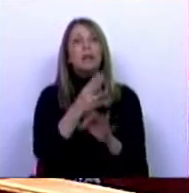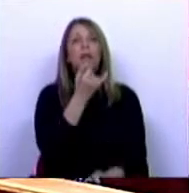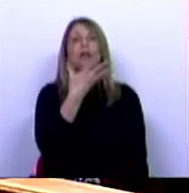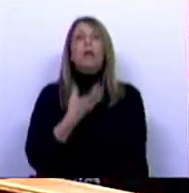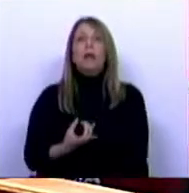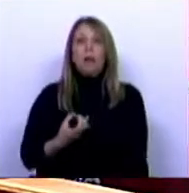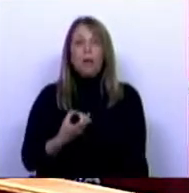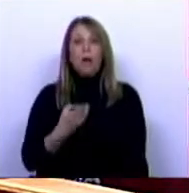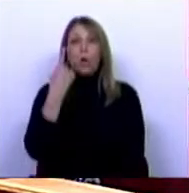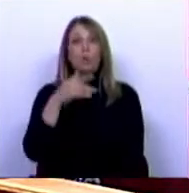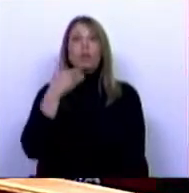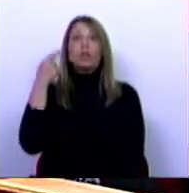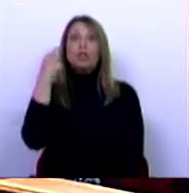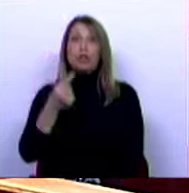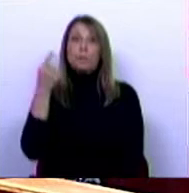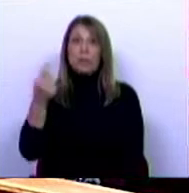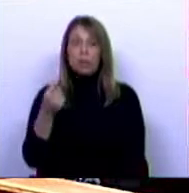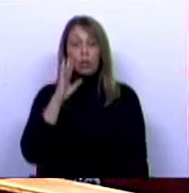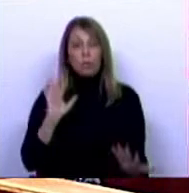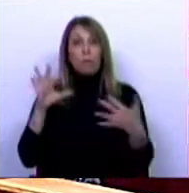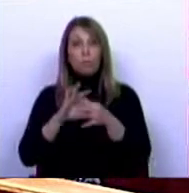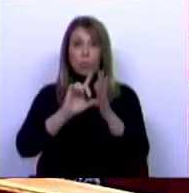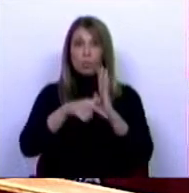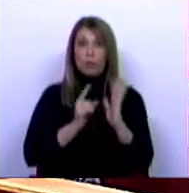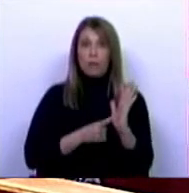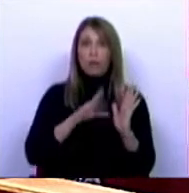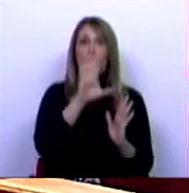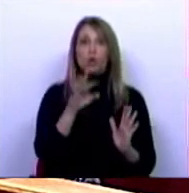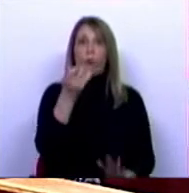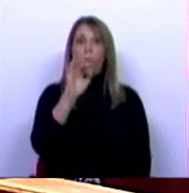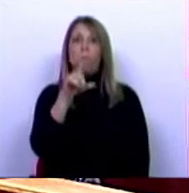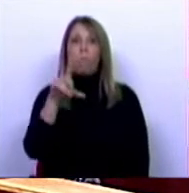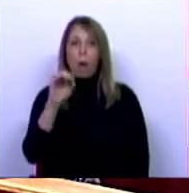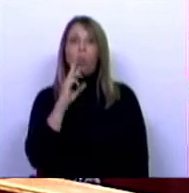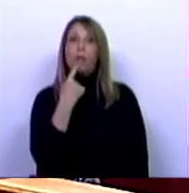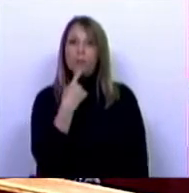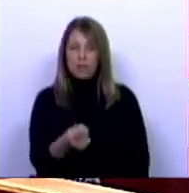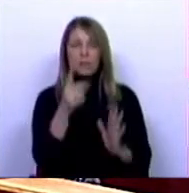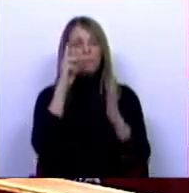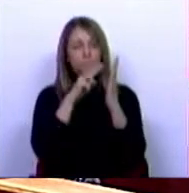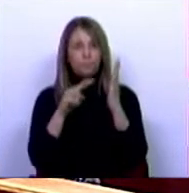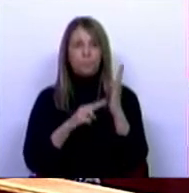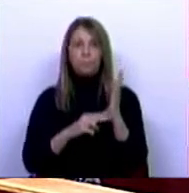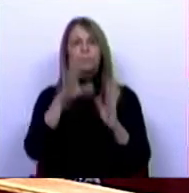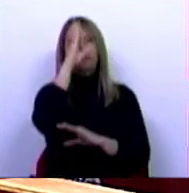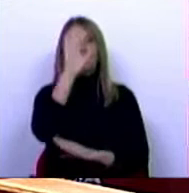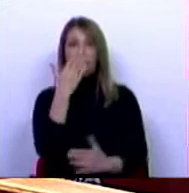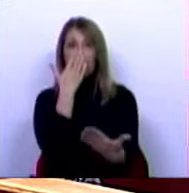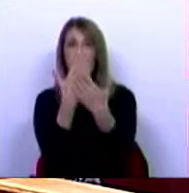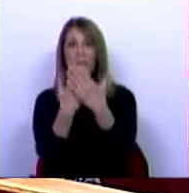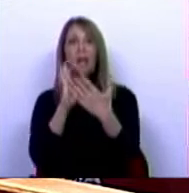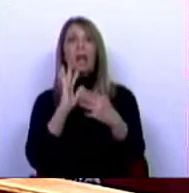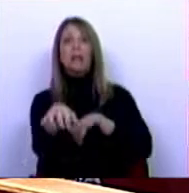especialistas consultores do projeto em causa, João Paulo Avelar Nunes, e que passa a citar, sabemos que perante ditadores e